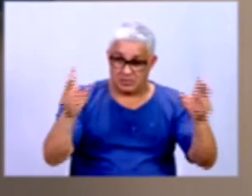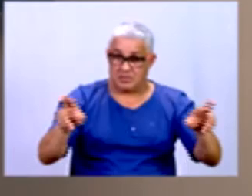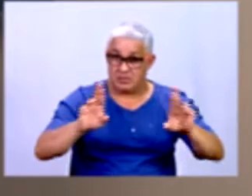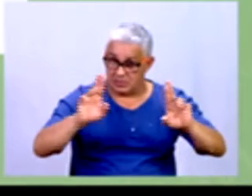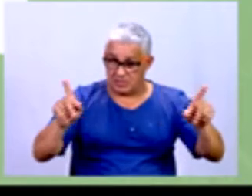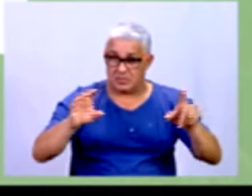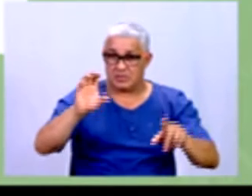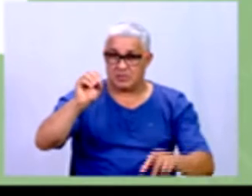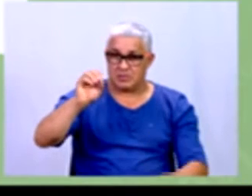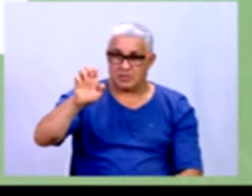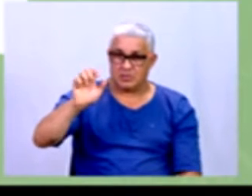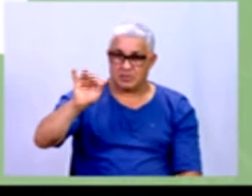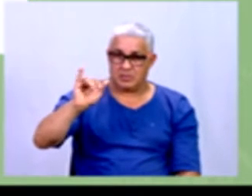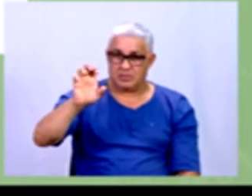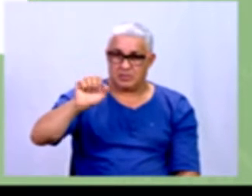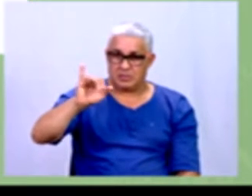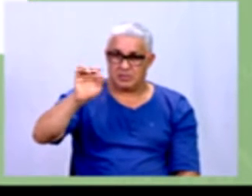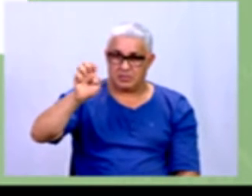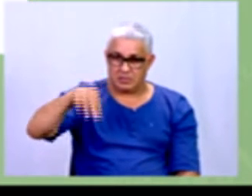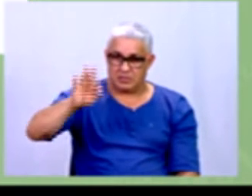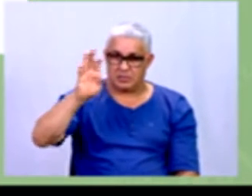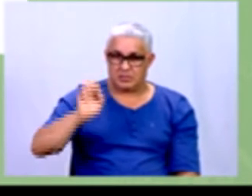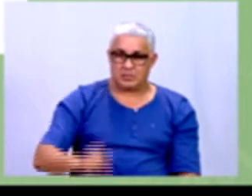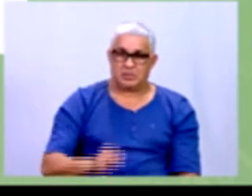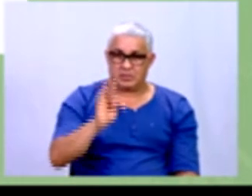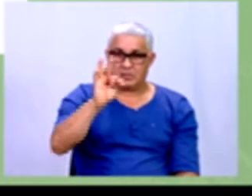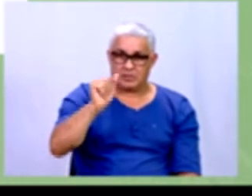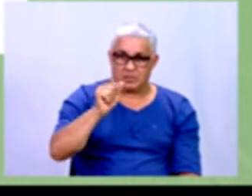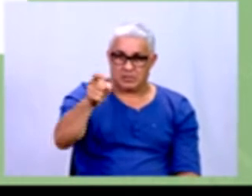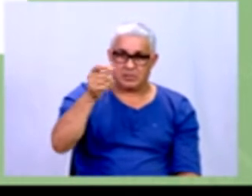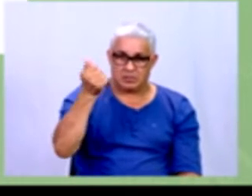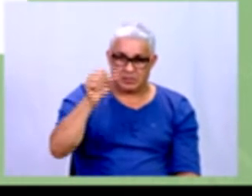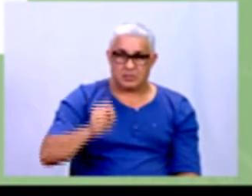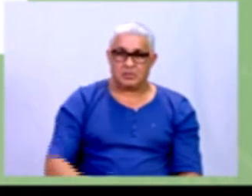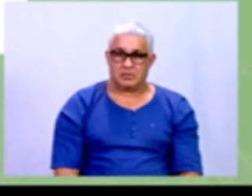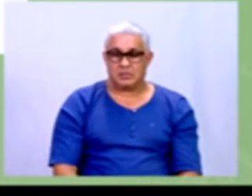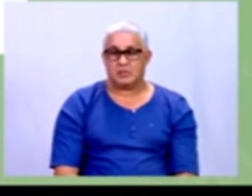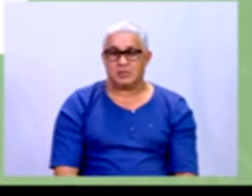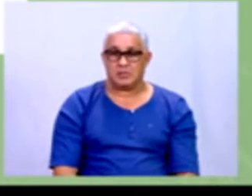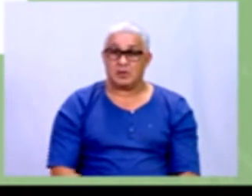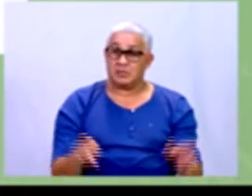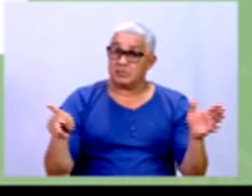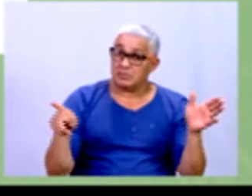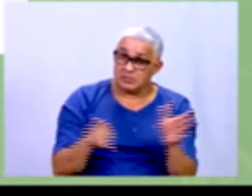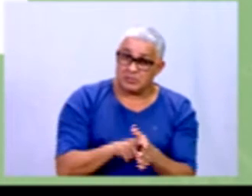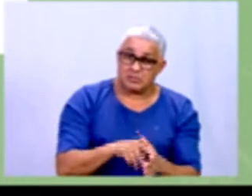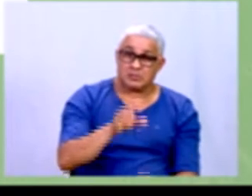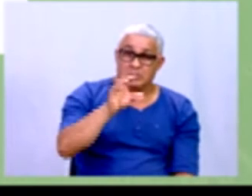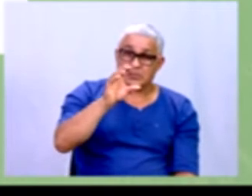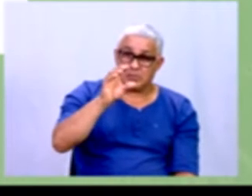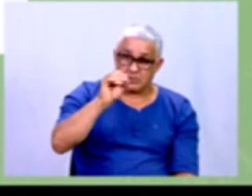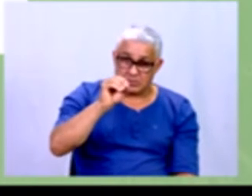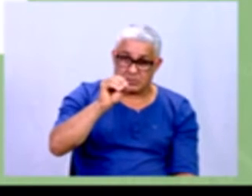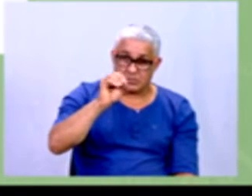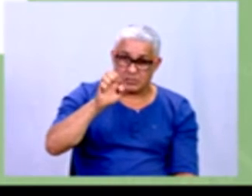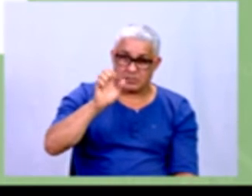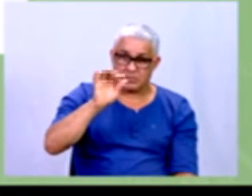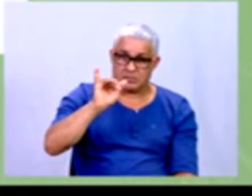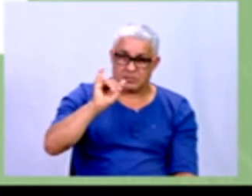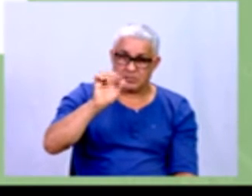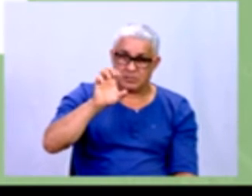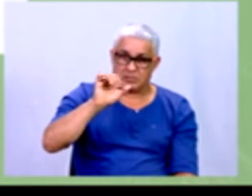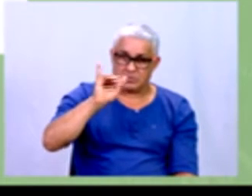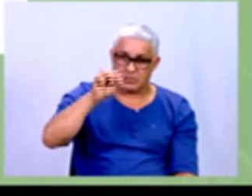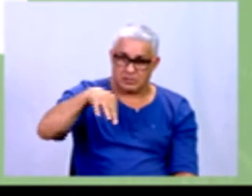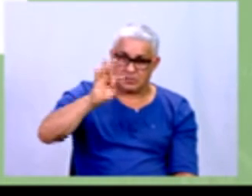coeficiente, tá? Taxas. As taxas são dadas pelo próprio coeficiente. Entretanto, o